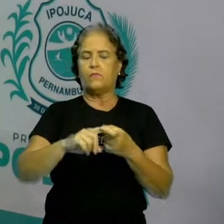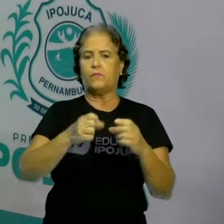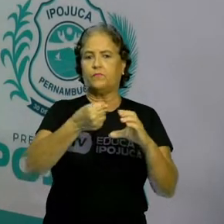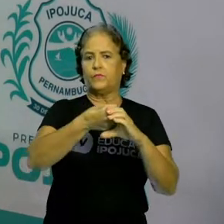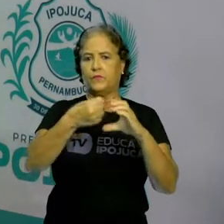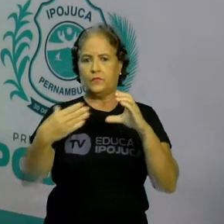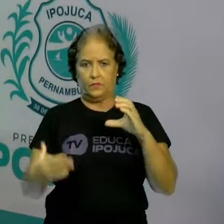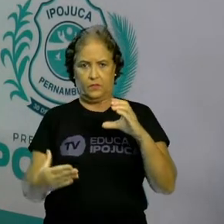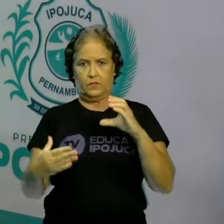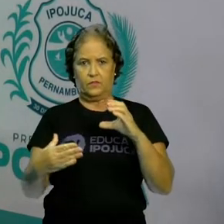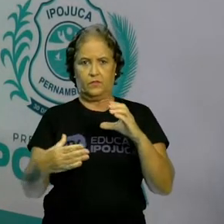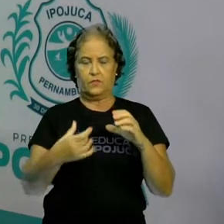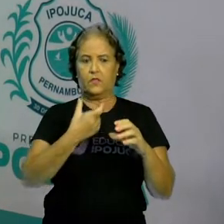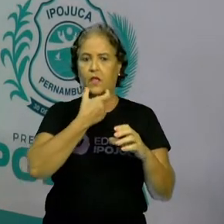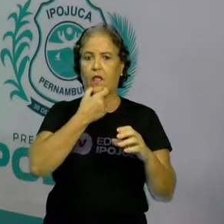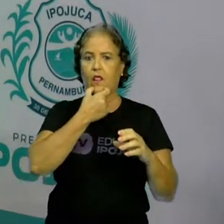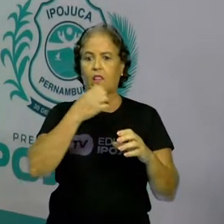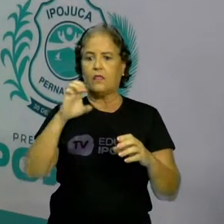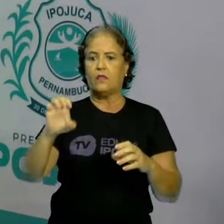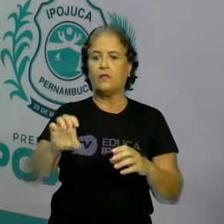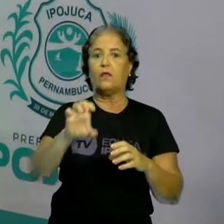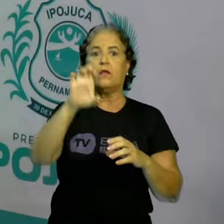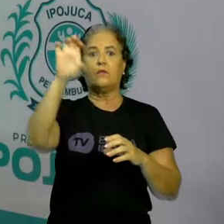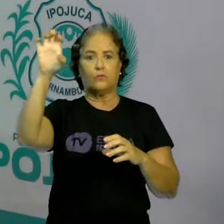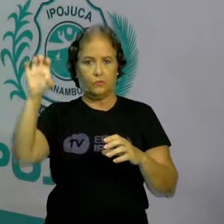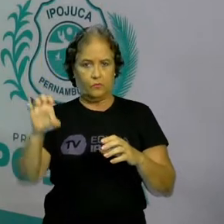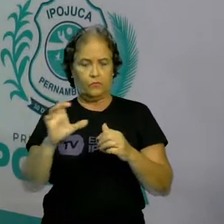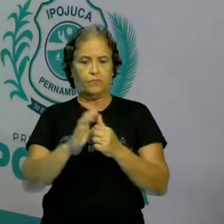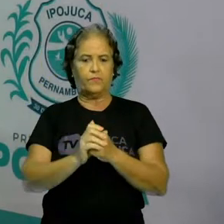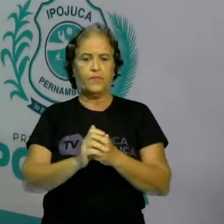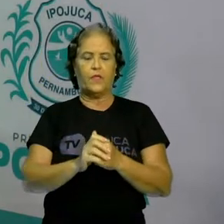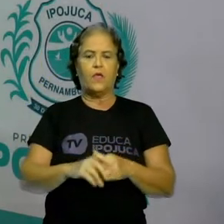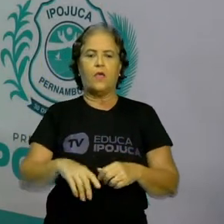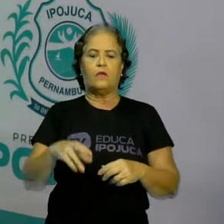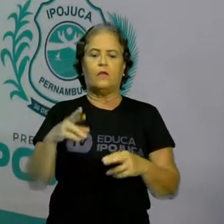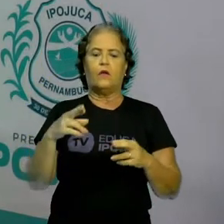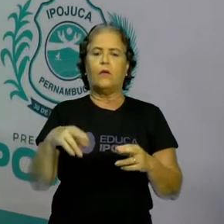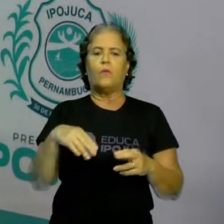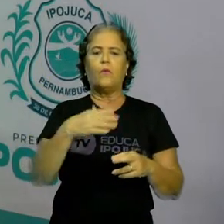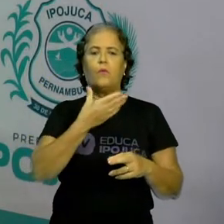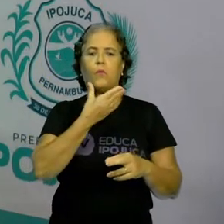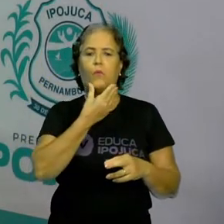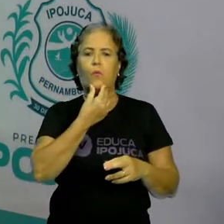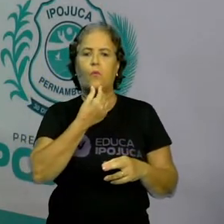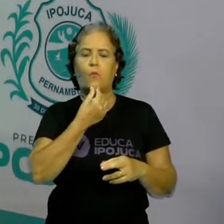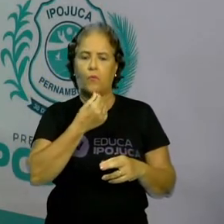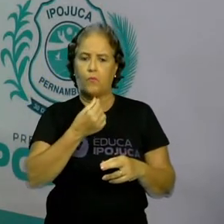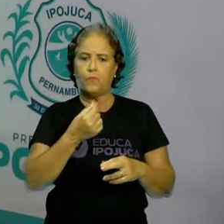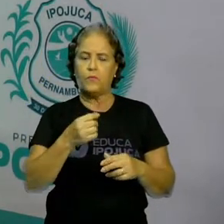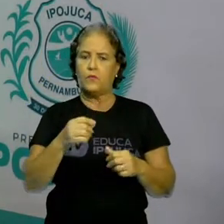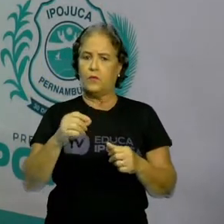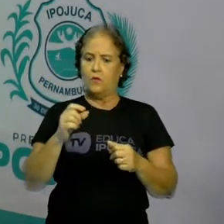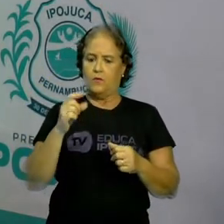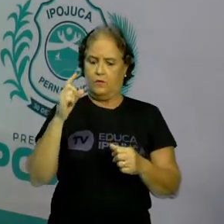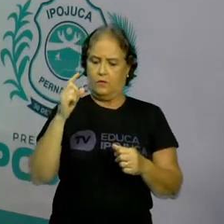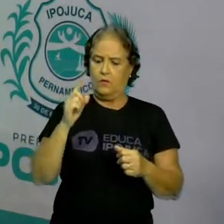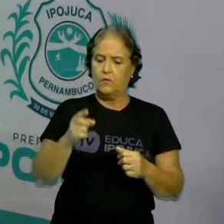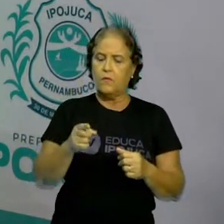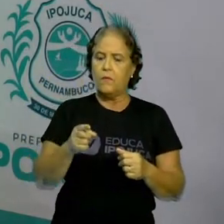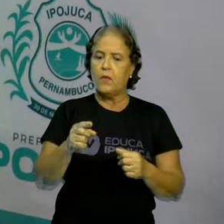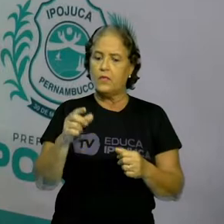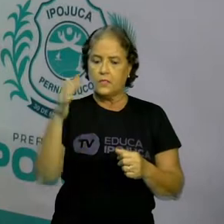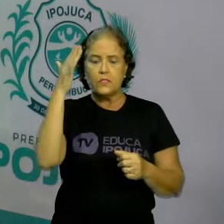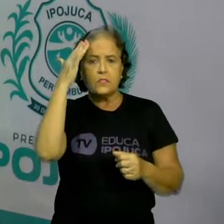Inglaterra, em toda a Europa, a questão dos mestres de ofício. O mestre de ofício era um artesão que era ele que sabia